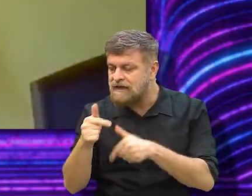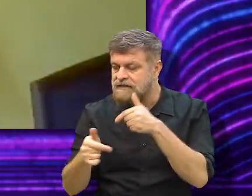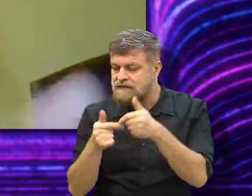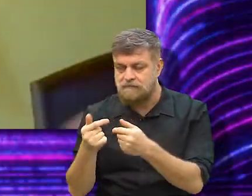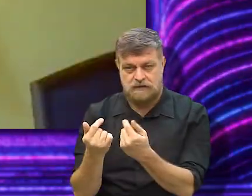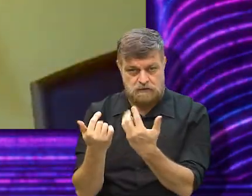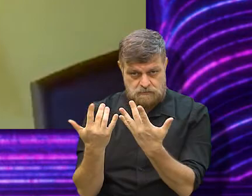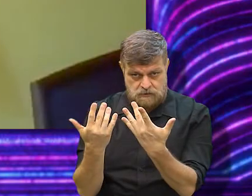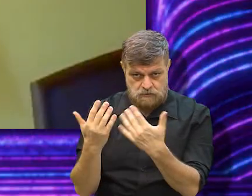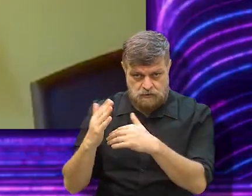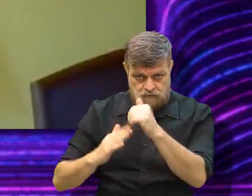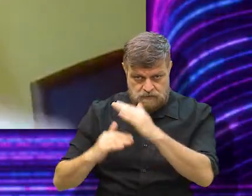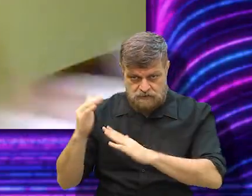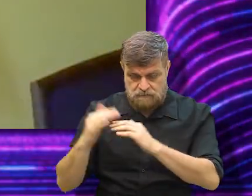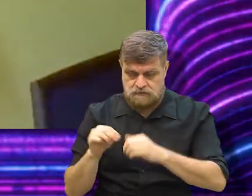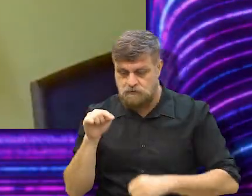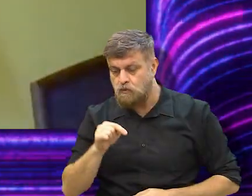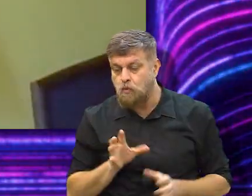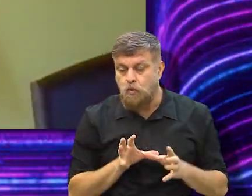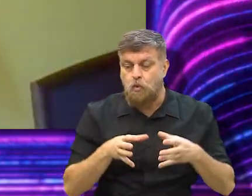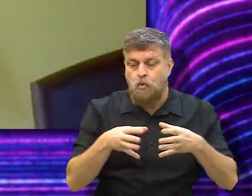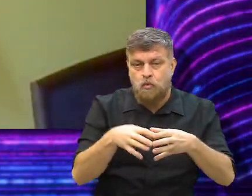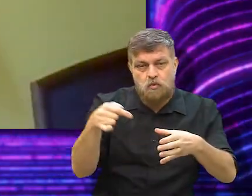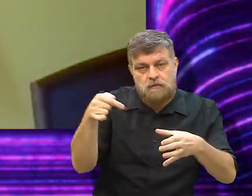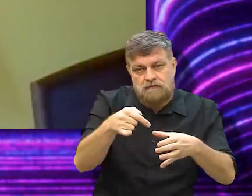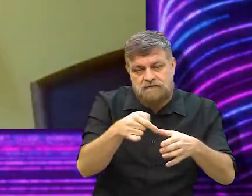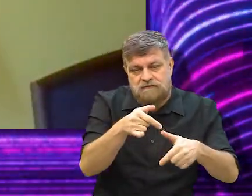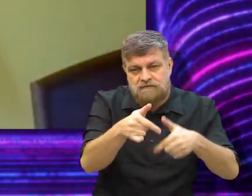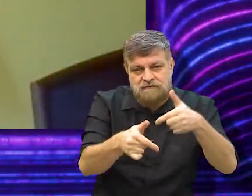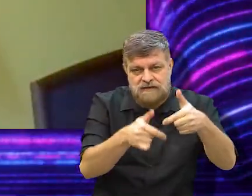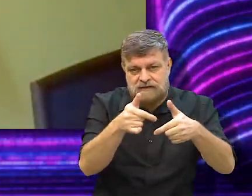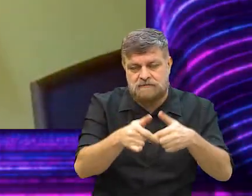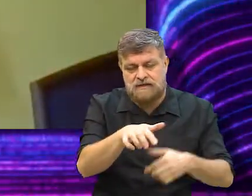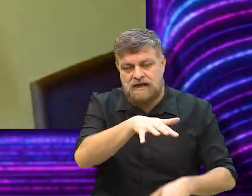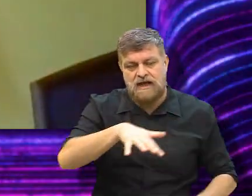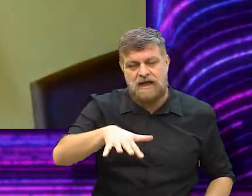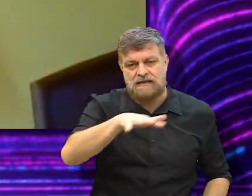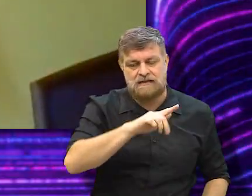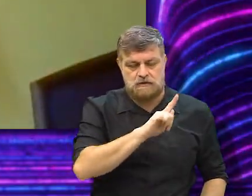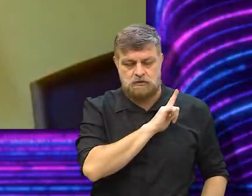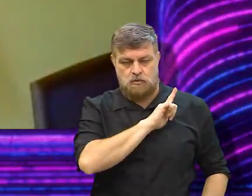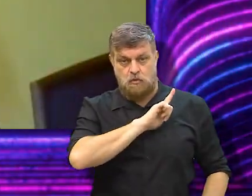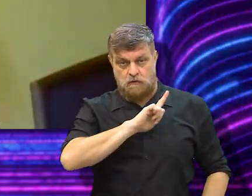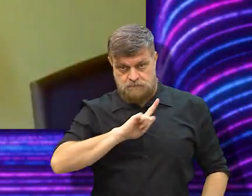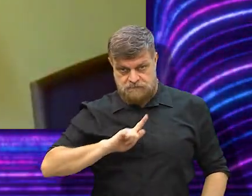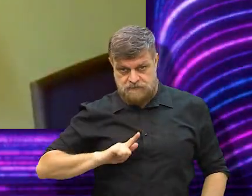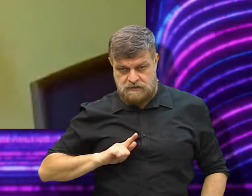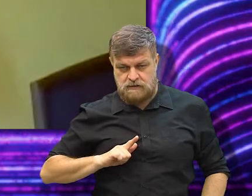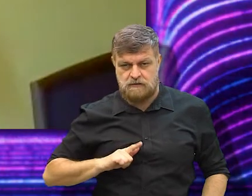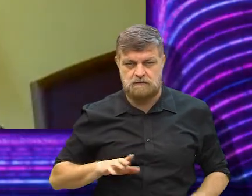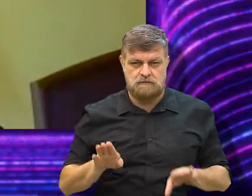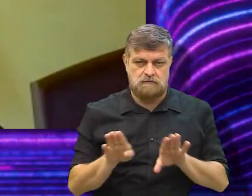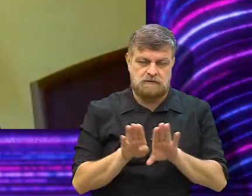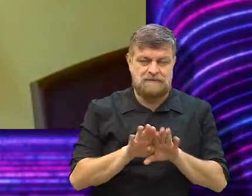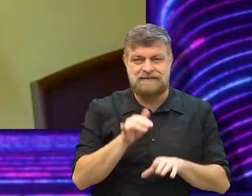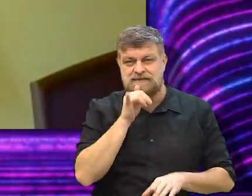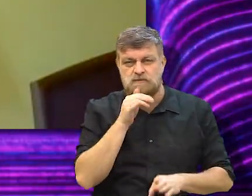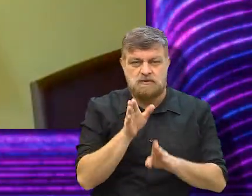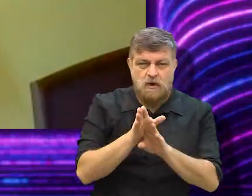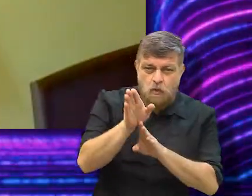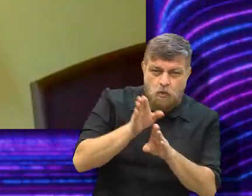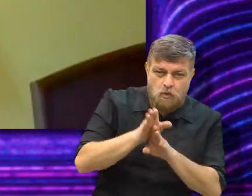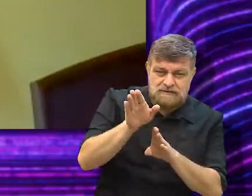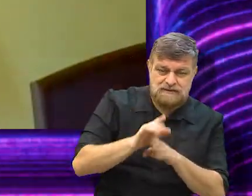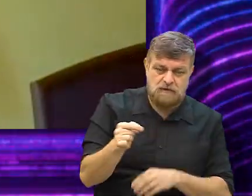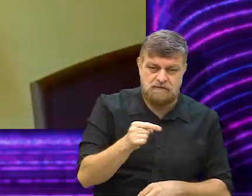para trabalho, manual, ela vai ter aptidão para cargos do tipo governo, ou ela vai ser um